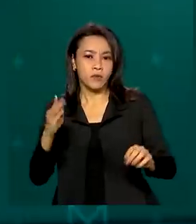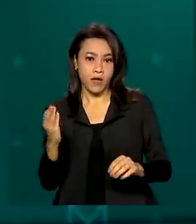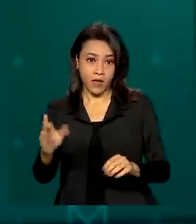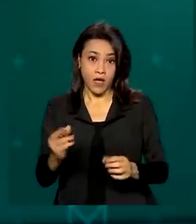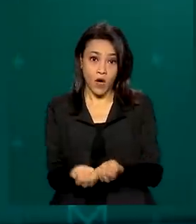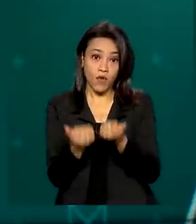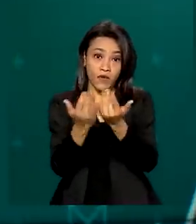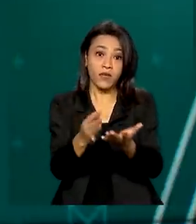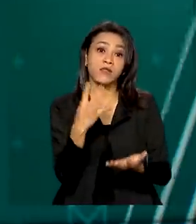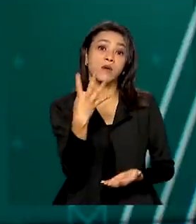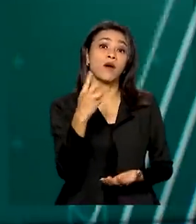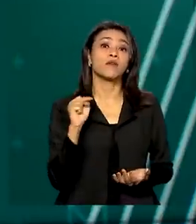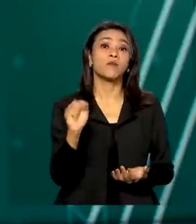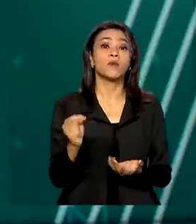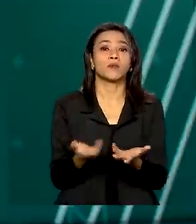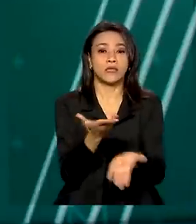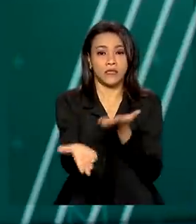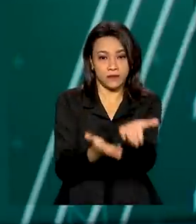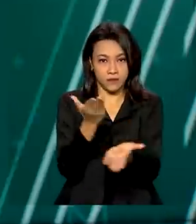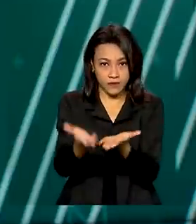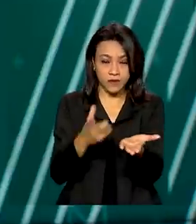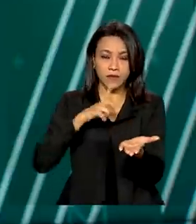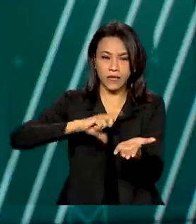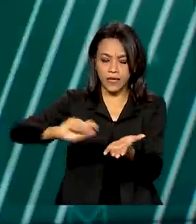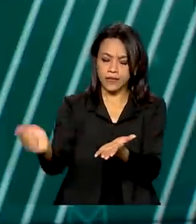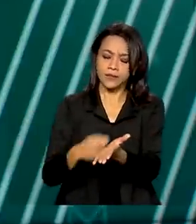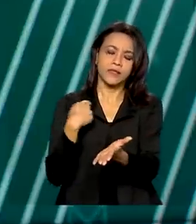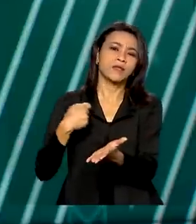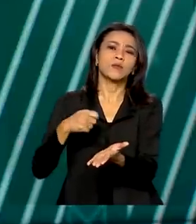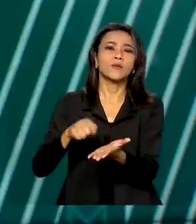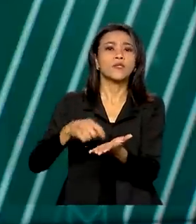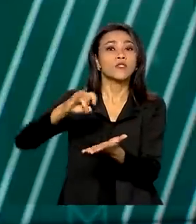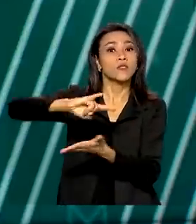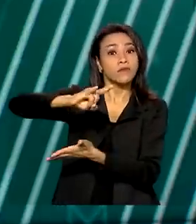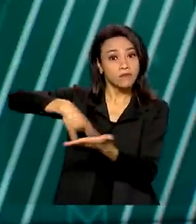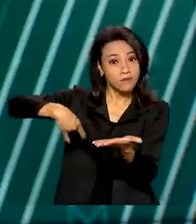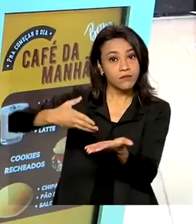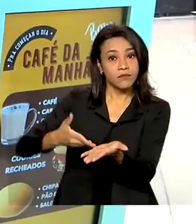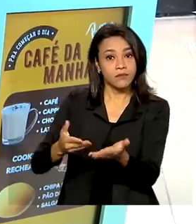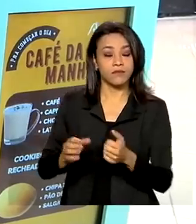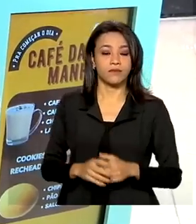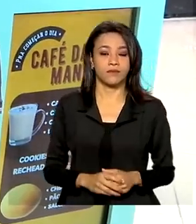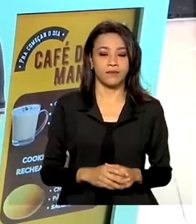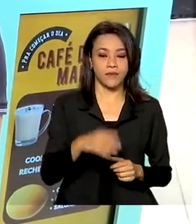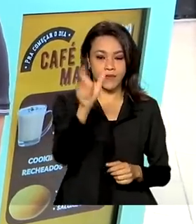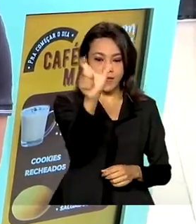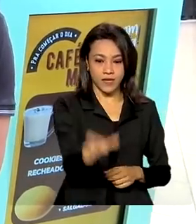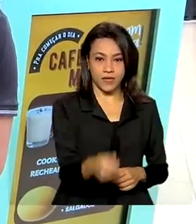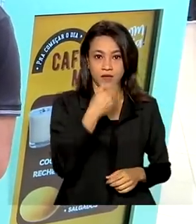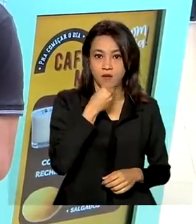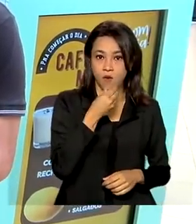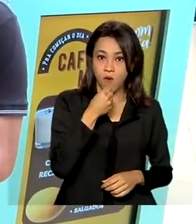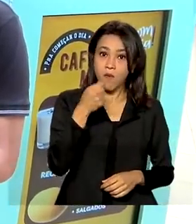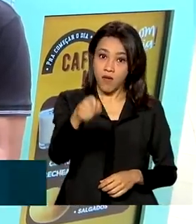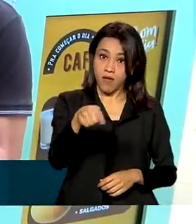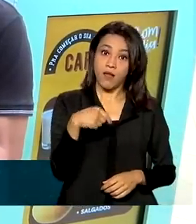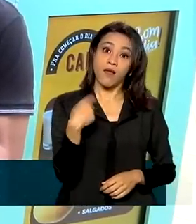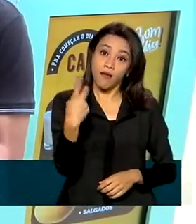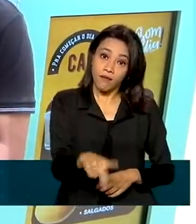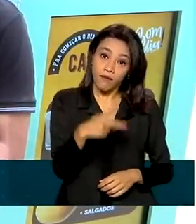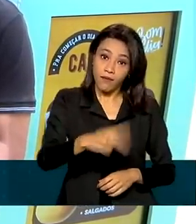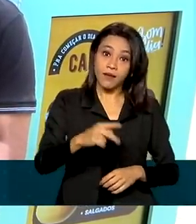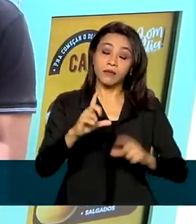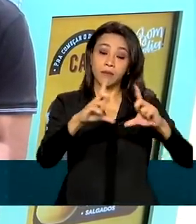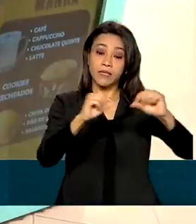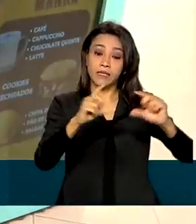digitais ao cidadão, entre eles a assinatura digital de documentos. O Luan é empresário em Brasília e conta